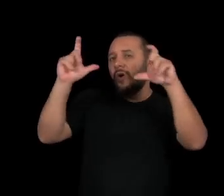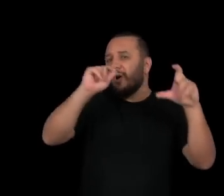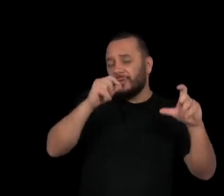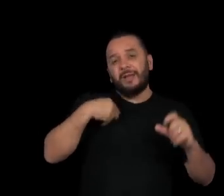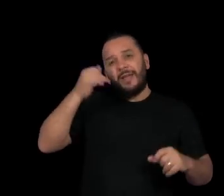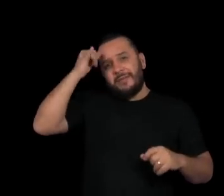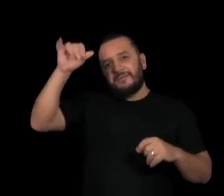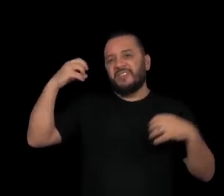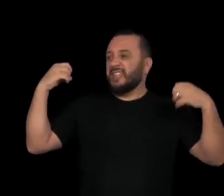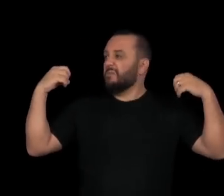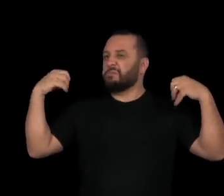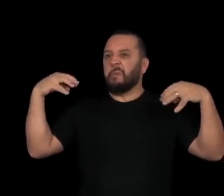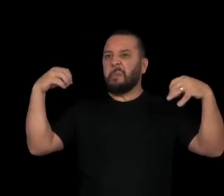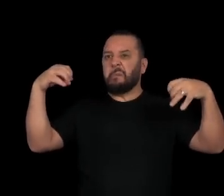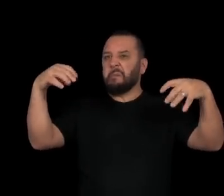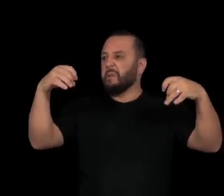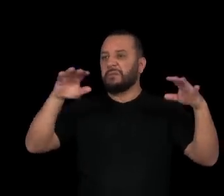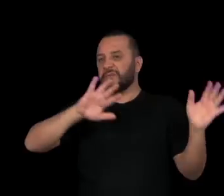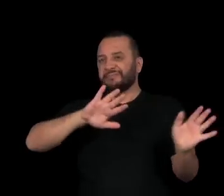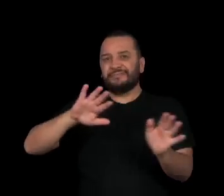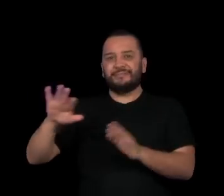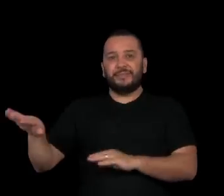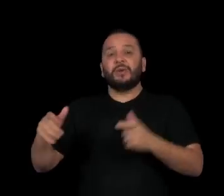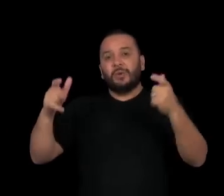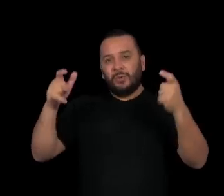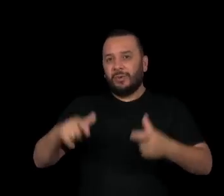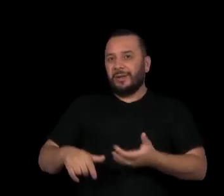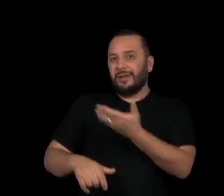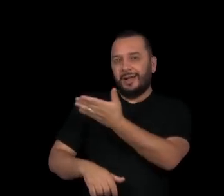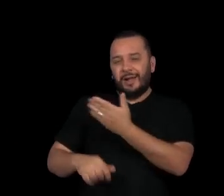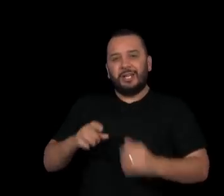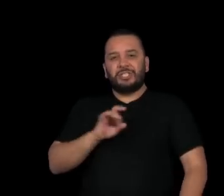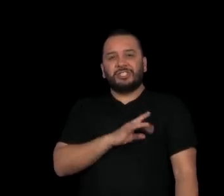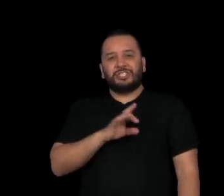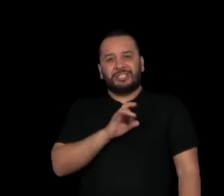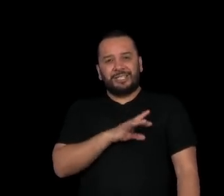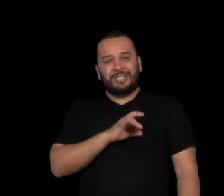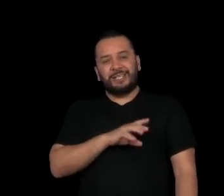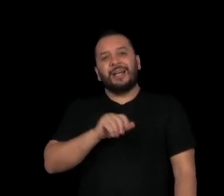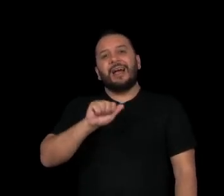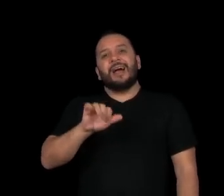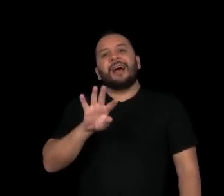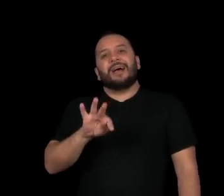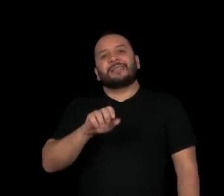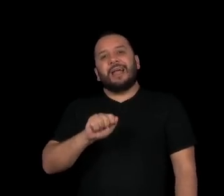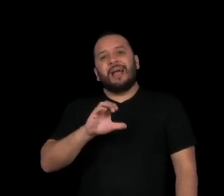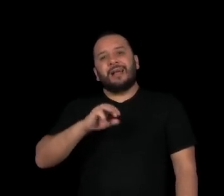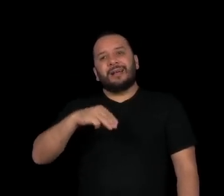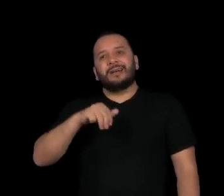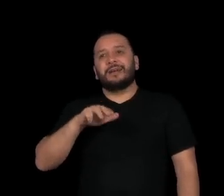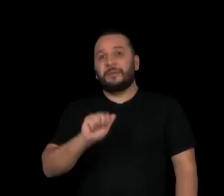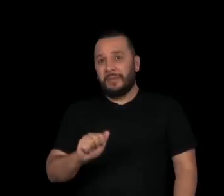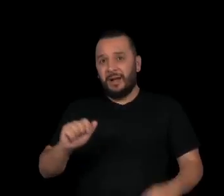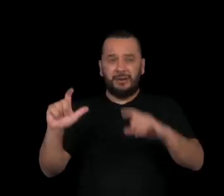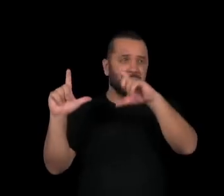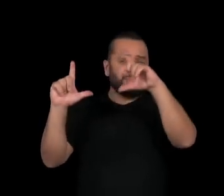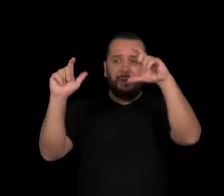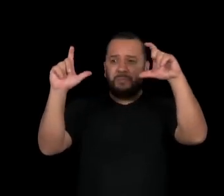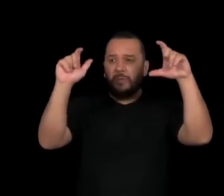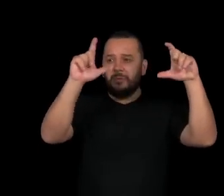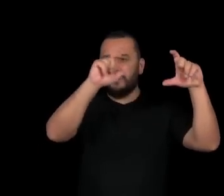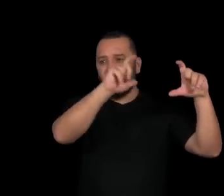poluição luminosa, como o deserto do Atacama, no Chile. Foi lá que viveu uma das experiências